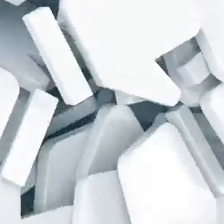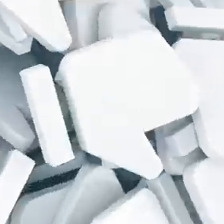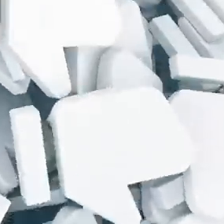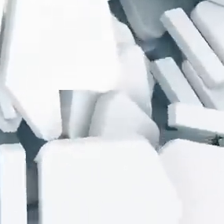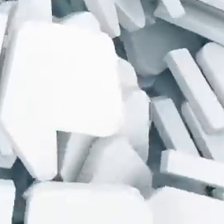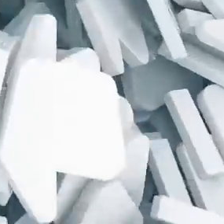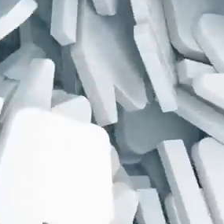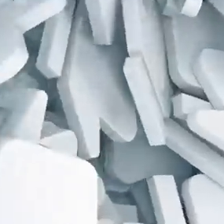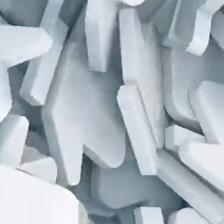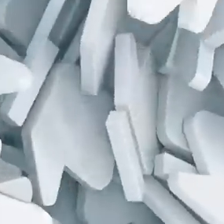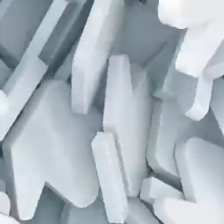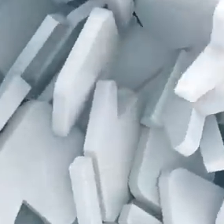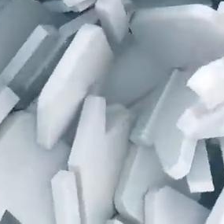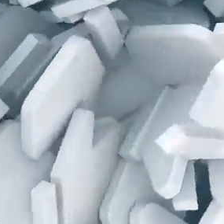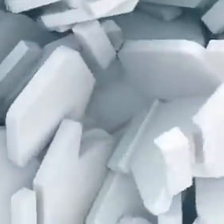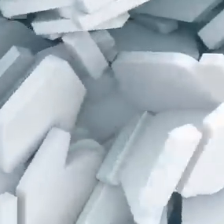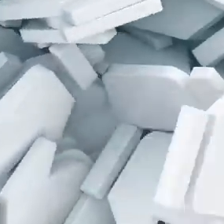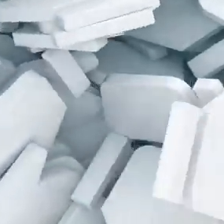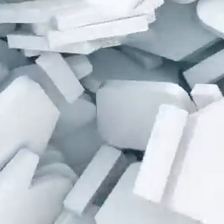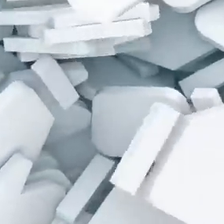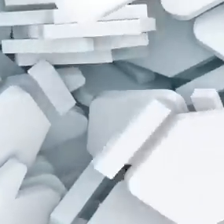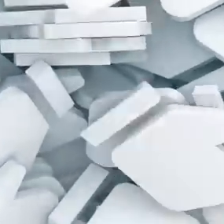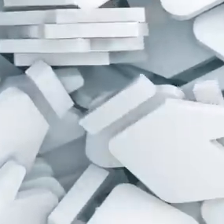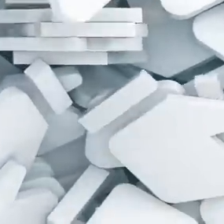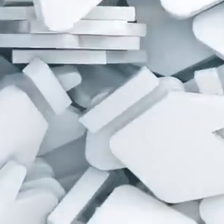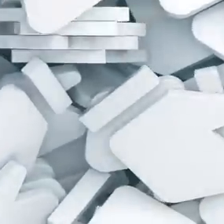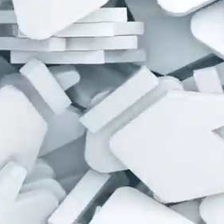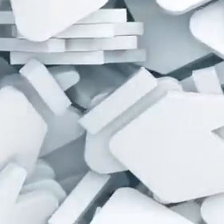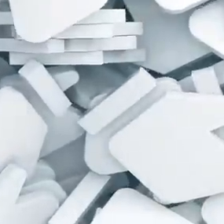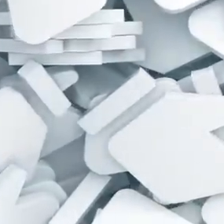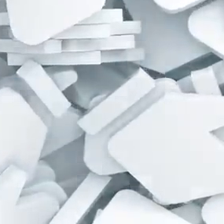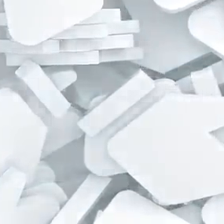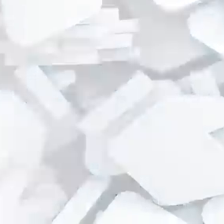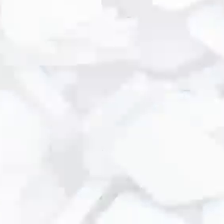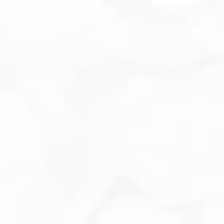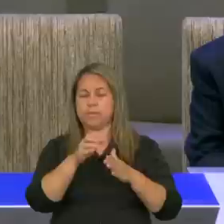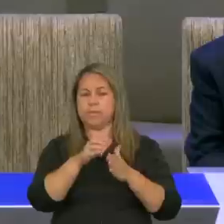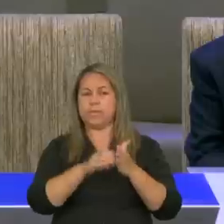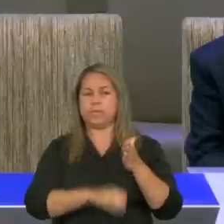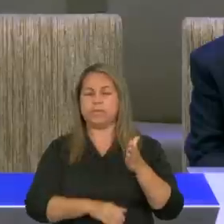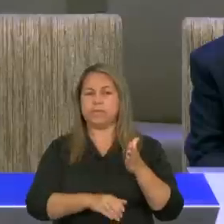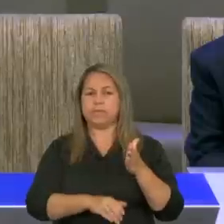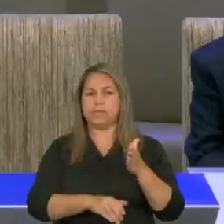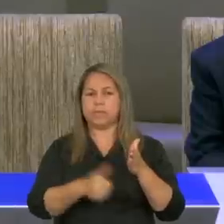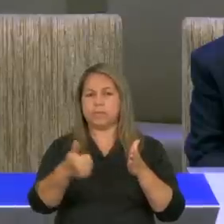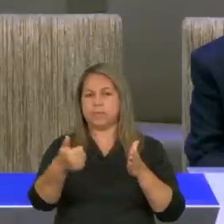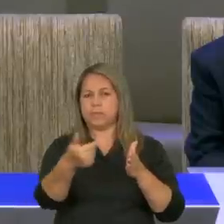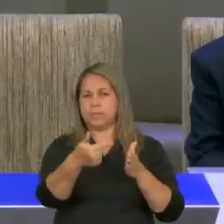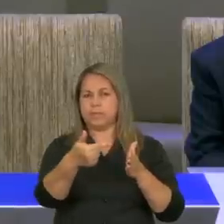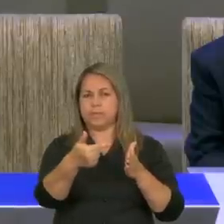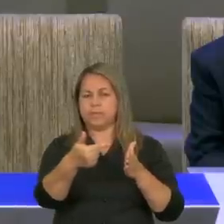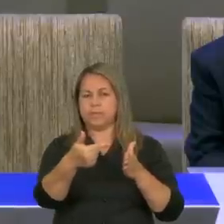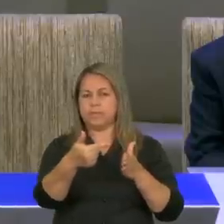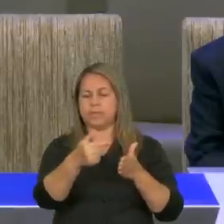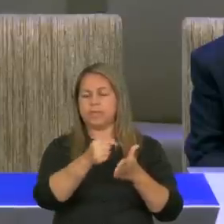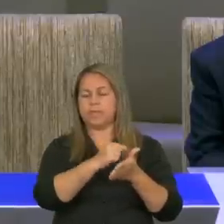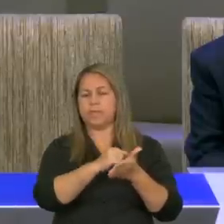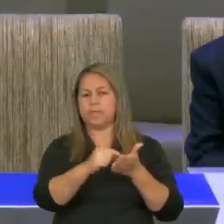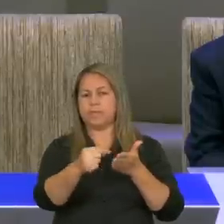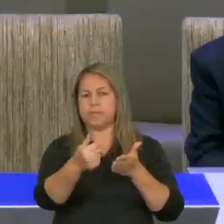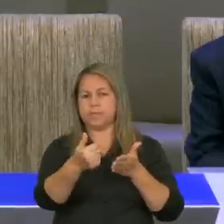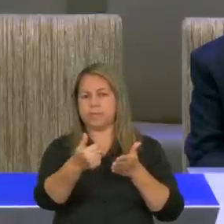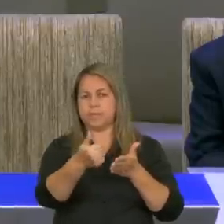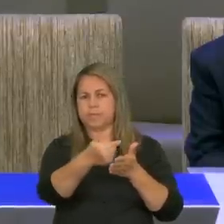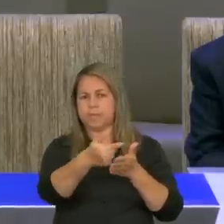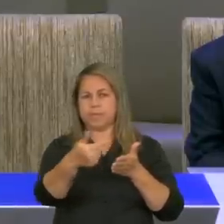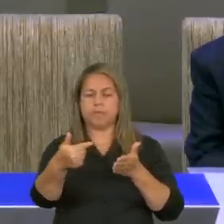Evangelho de Jesus, conforme escreveu São Lucas, capítulo de número 12, versículos de